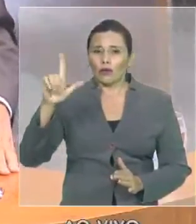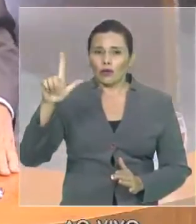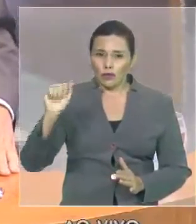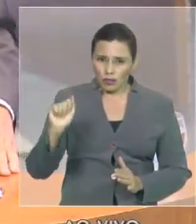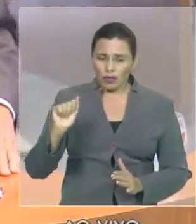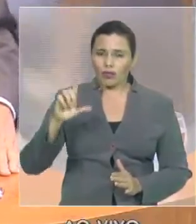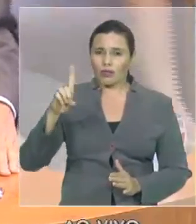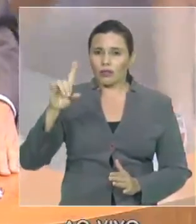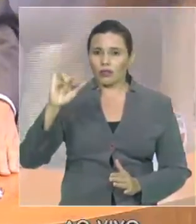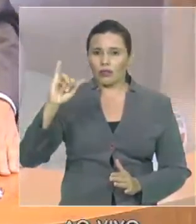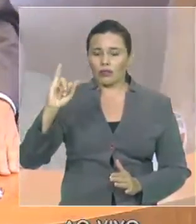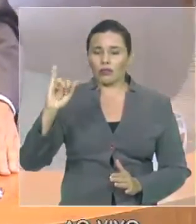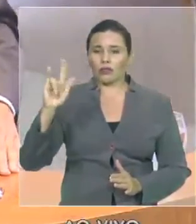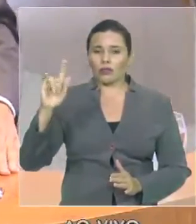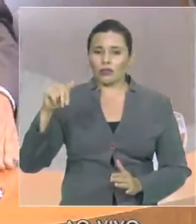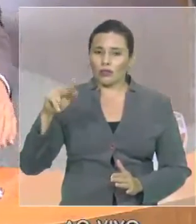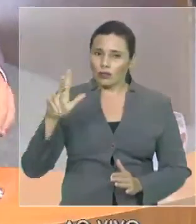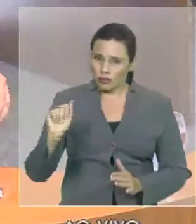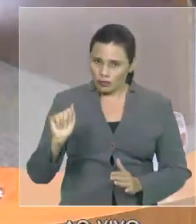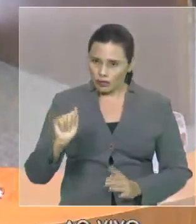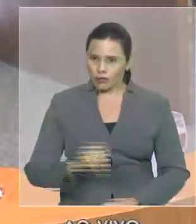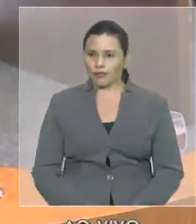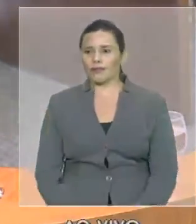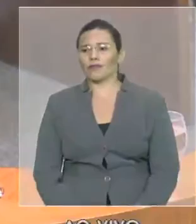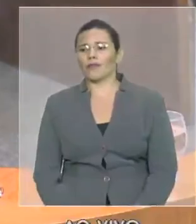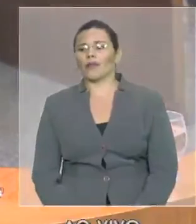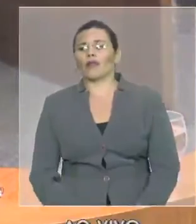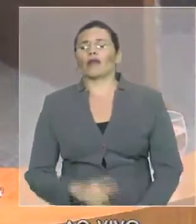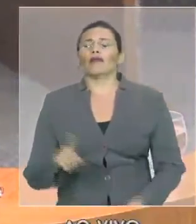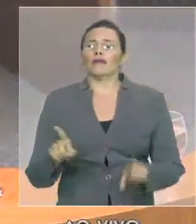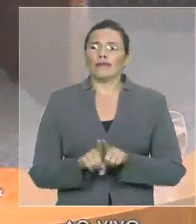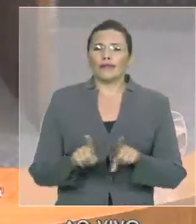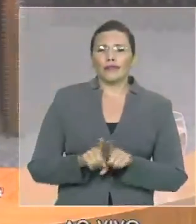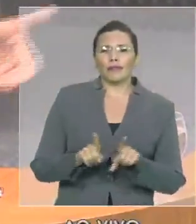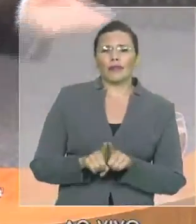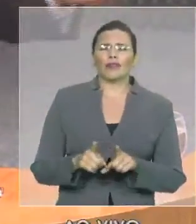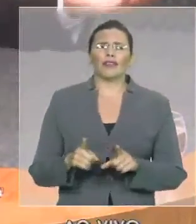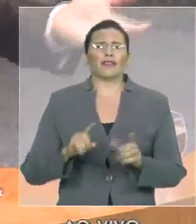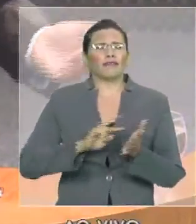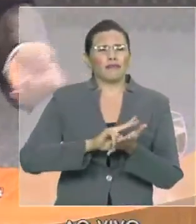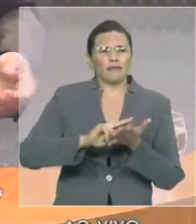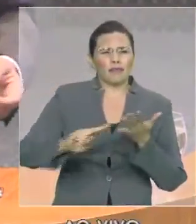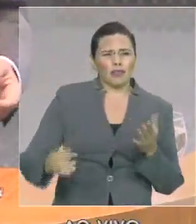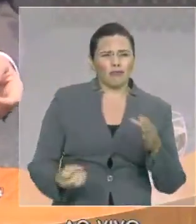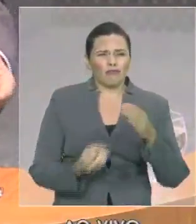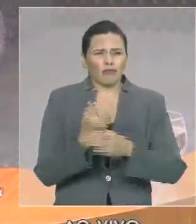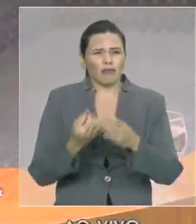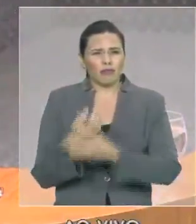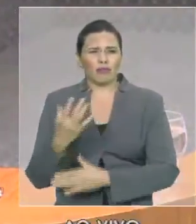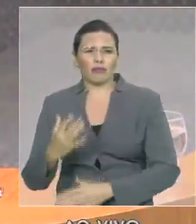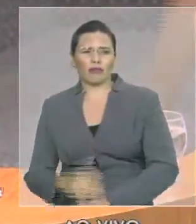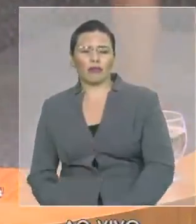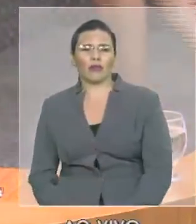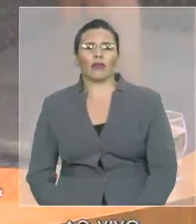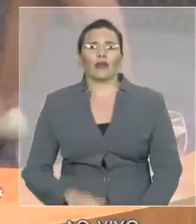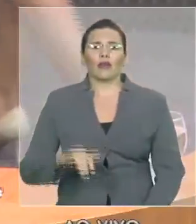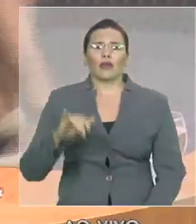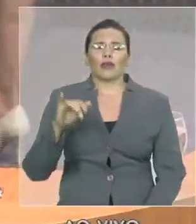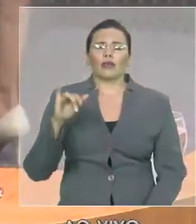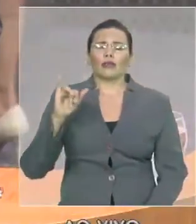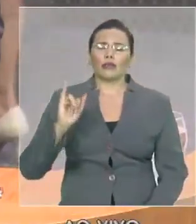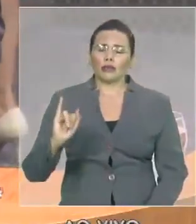escolas licitadas os institutos estaduais de educação ciência e tecnologia desde logo convido todos os